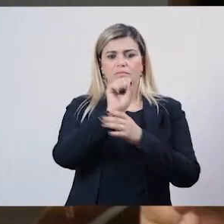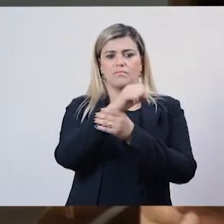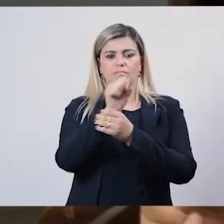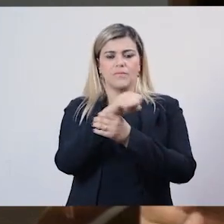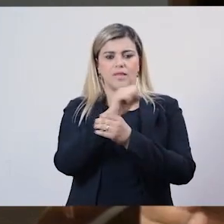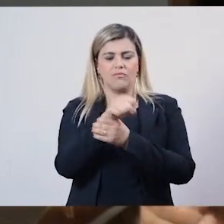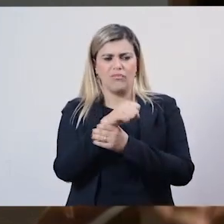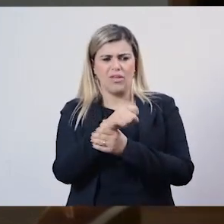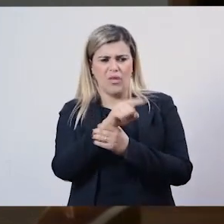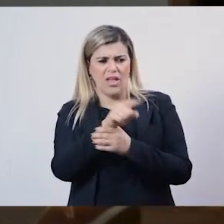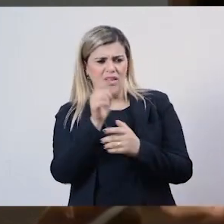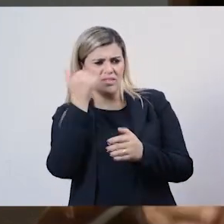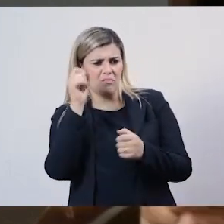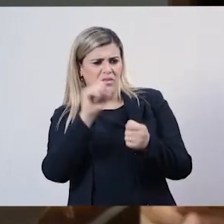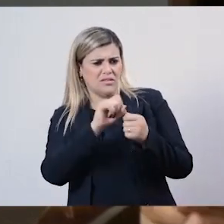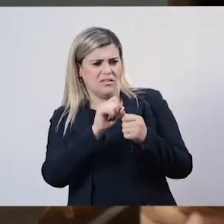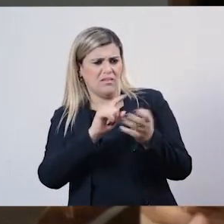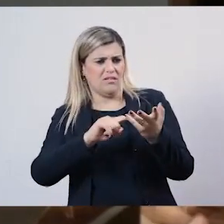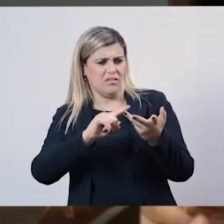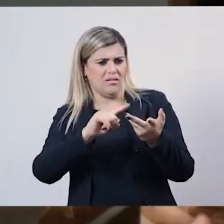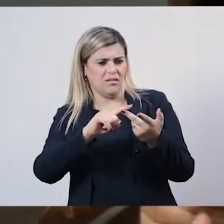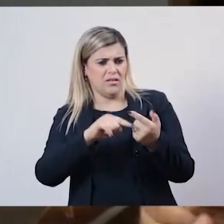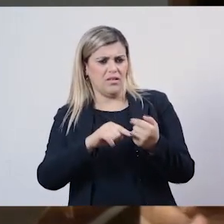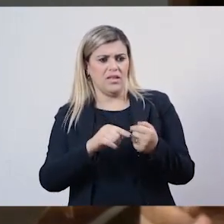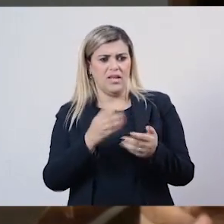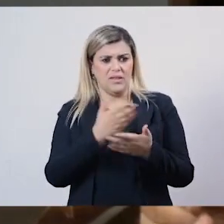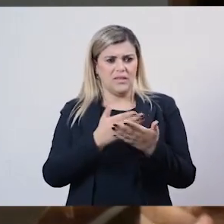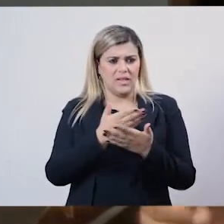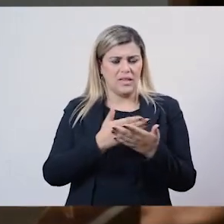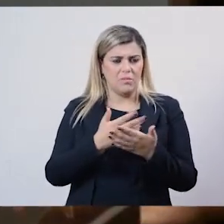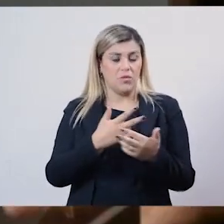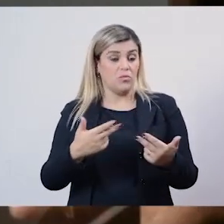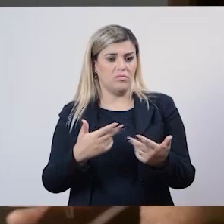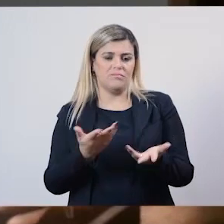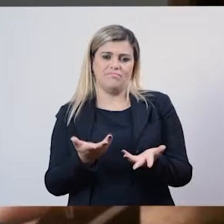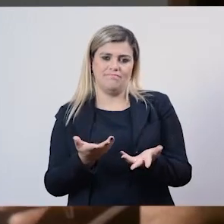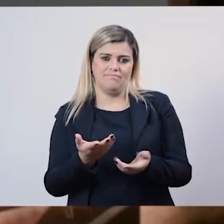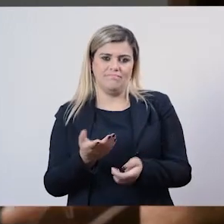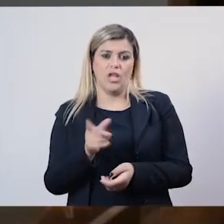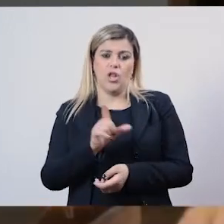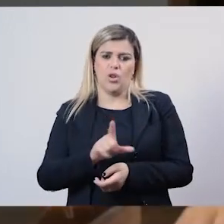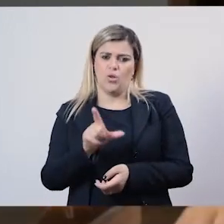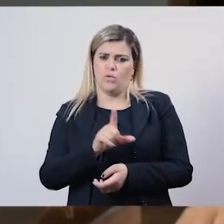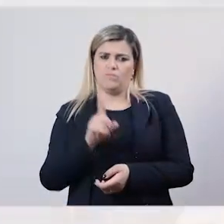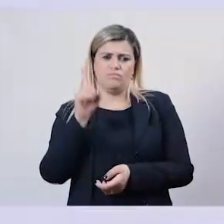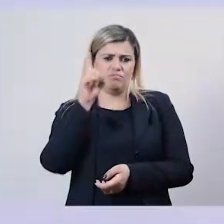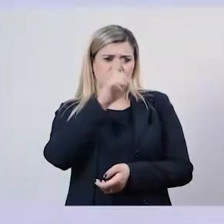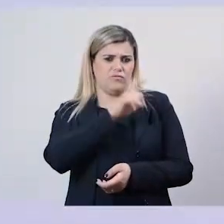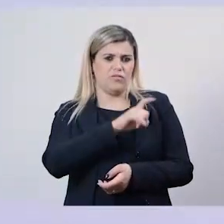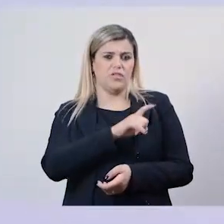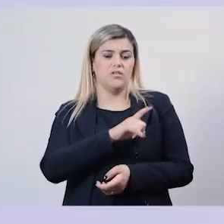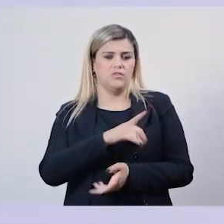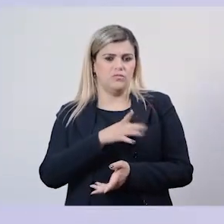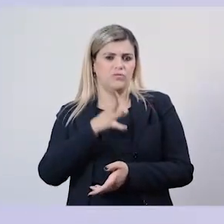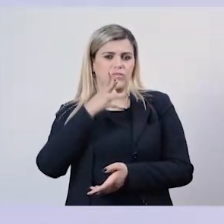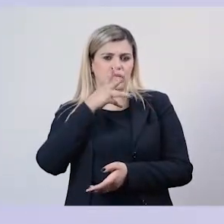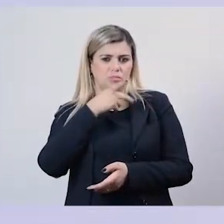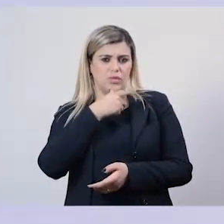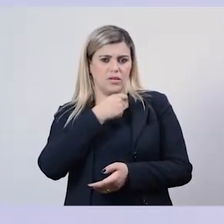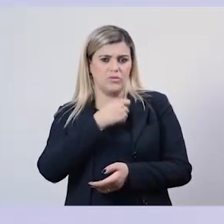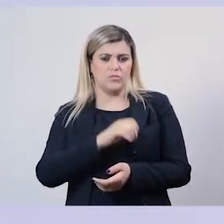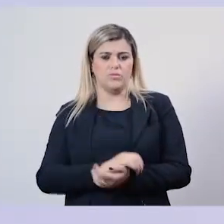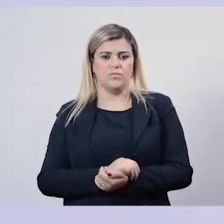determinar o tratamento e de executar o tratamento, lógico que teve que levar um tempo. Levou esse tempo. Eu acho que poderíamos